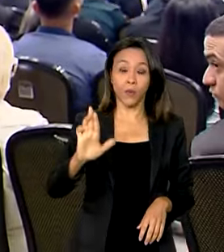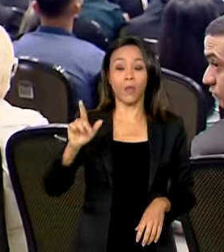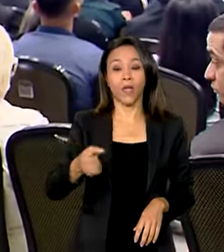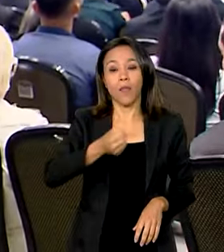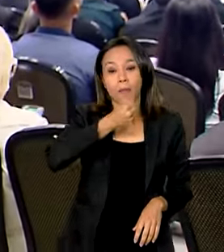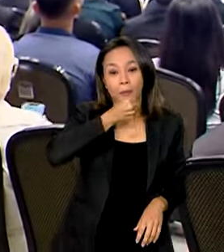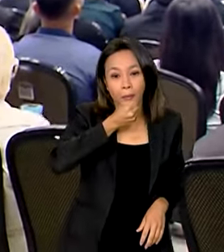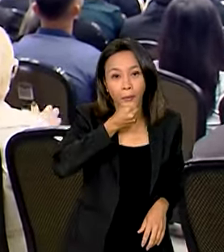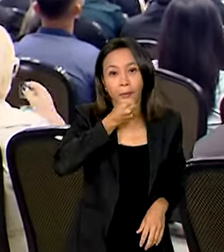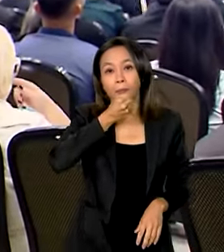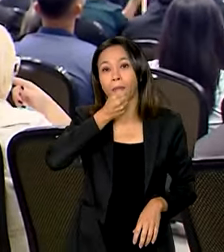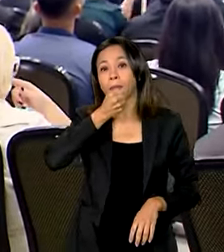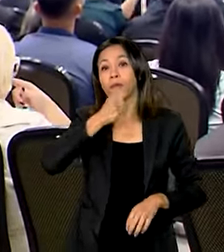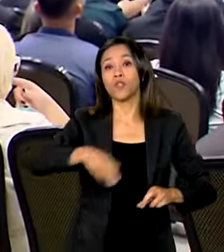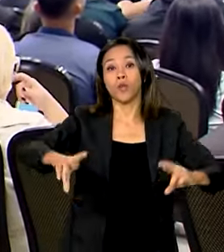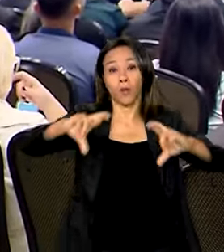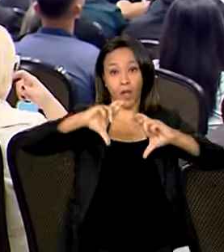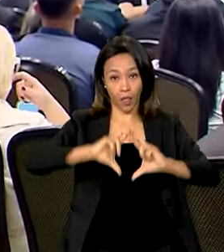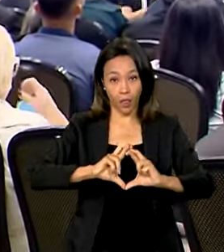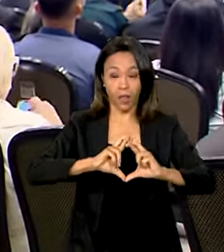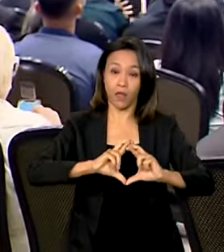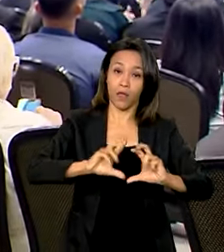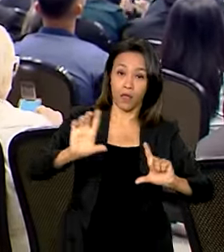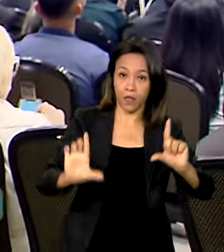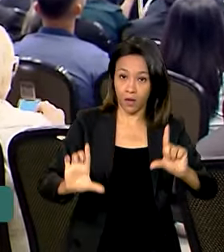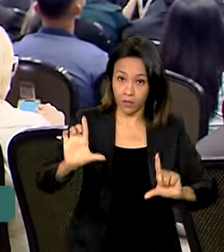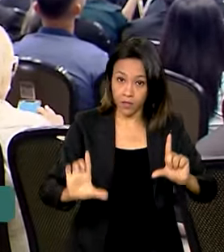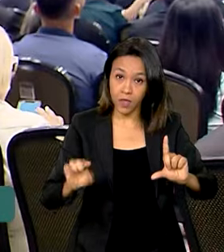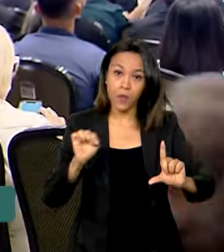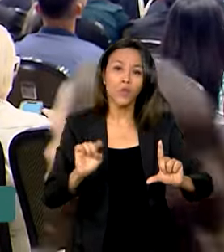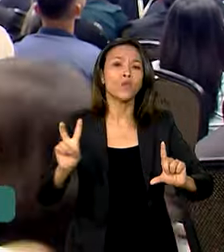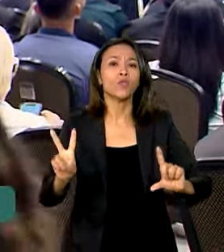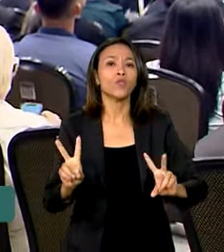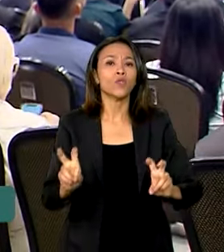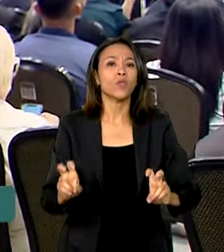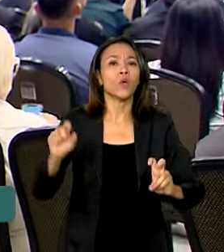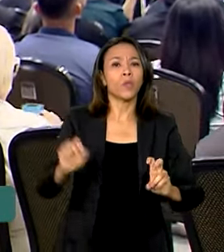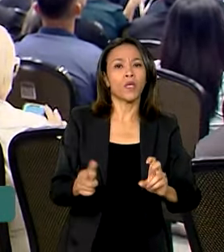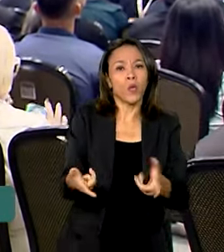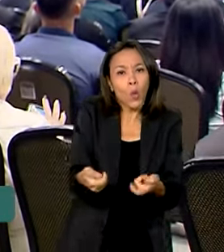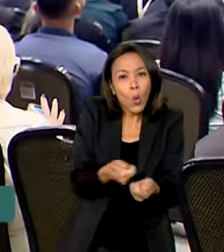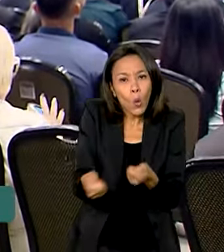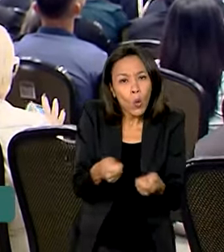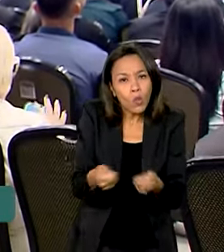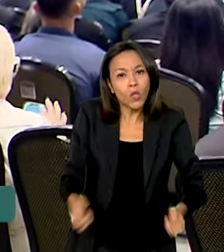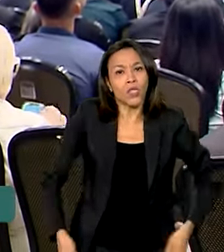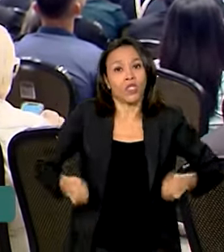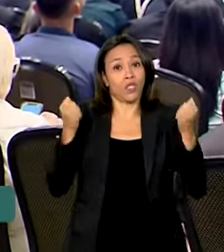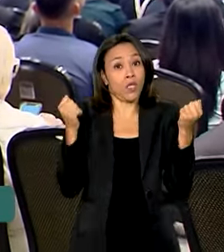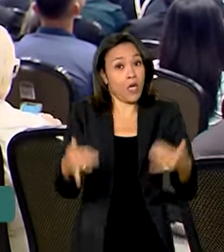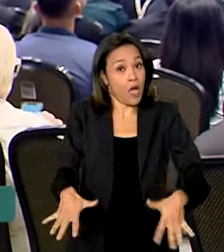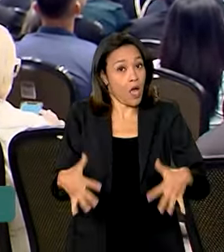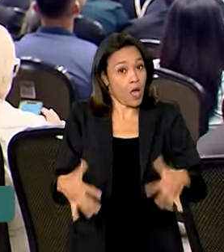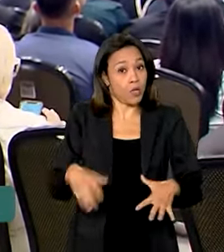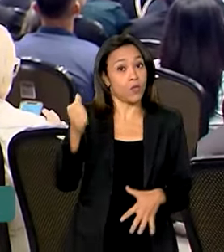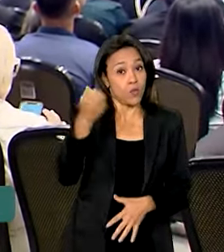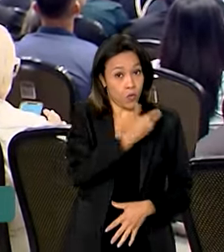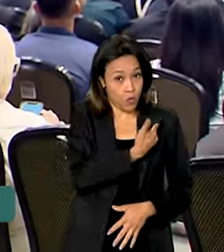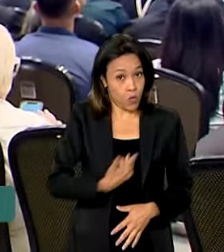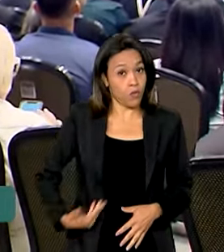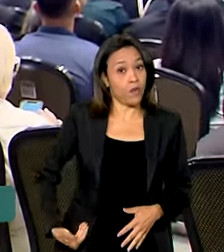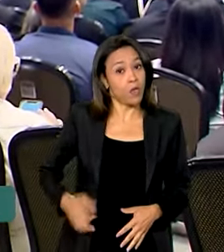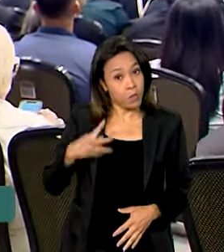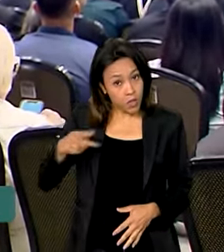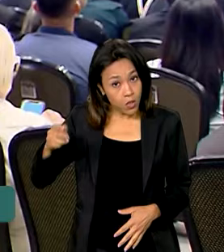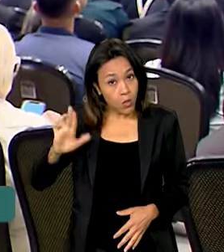Record de Televisão. Um dos temas foi sobre o cumprimento do corte de gastos no governo. Lula disse que precisa estar